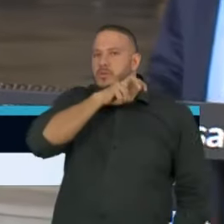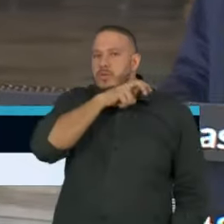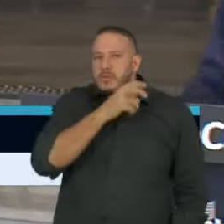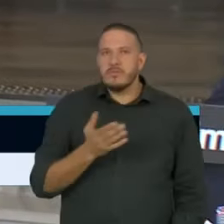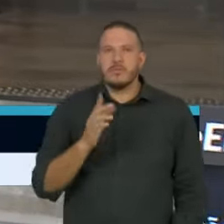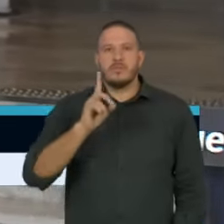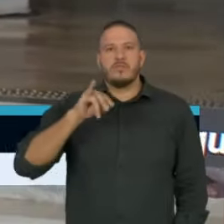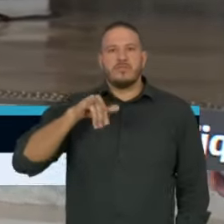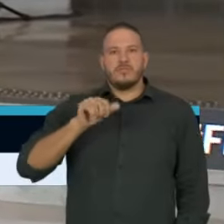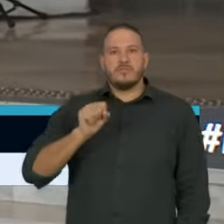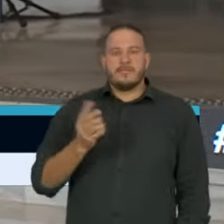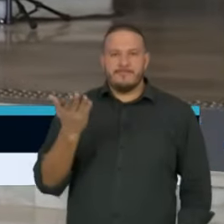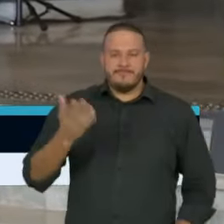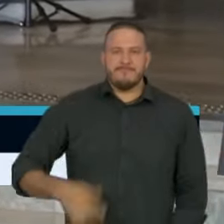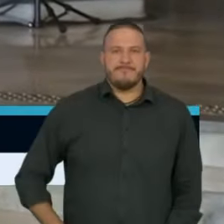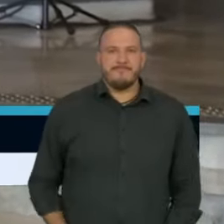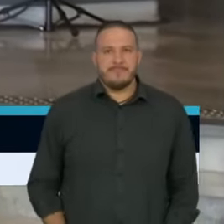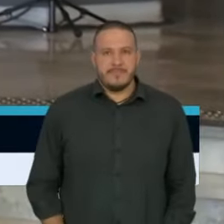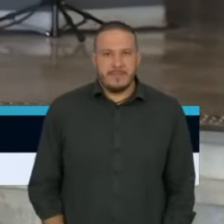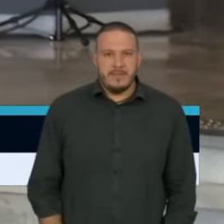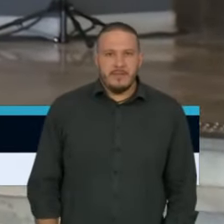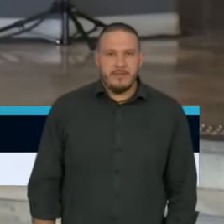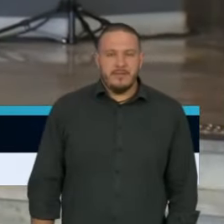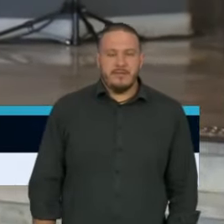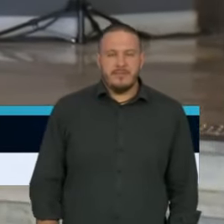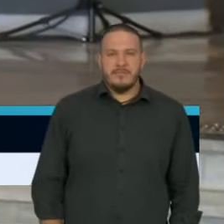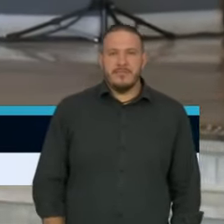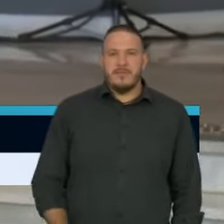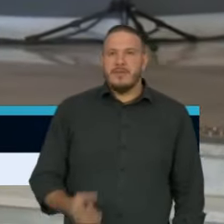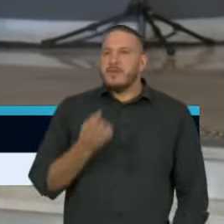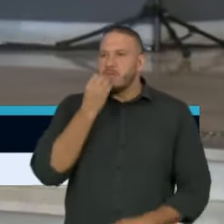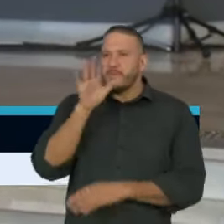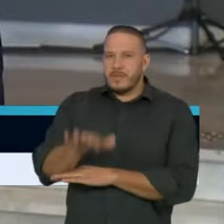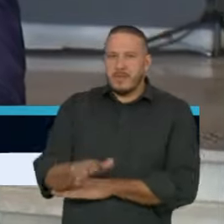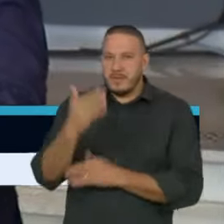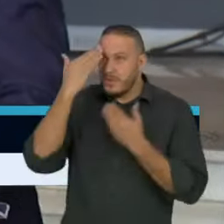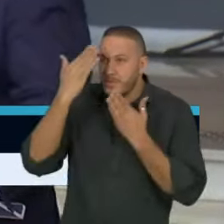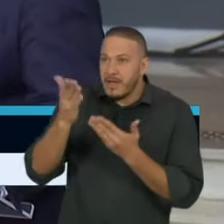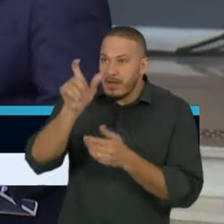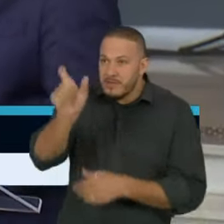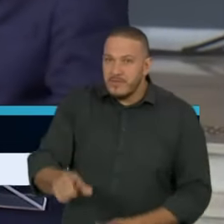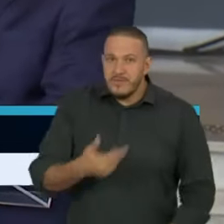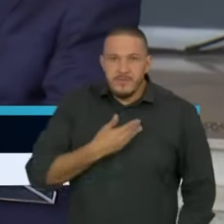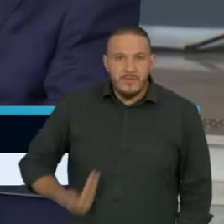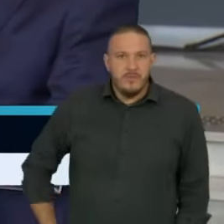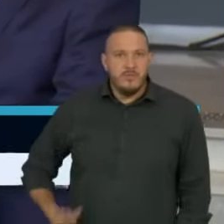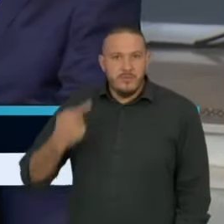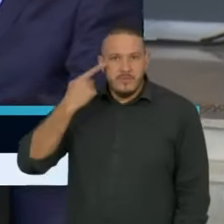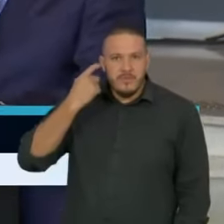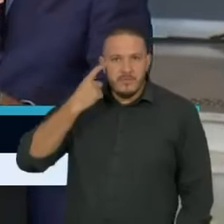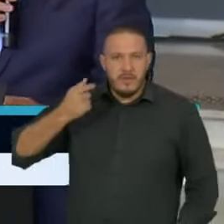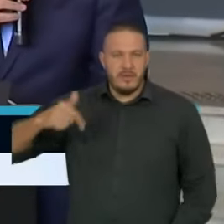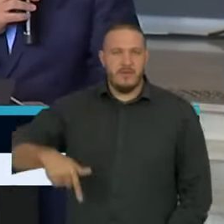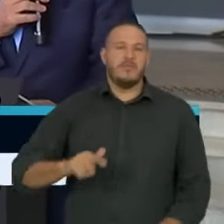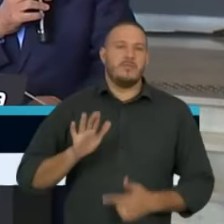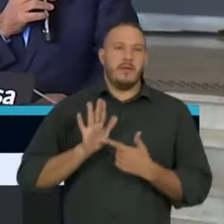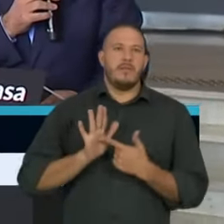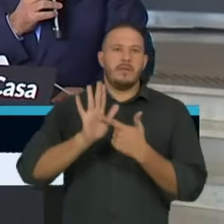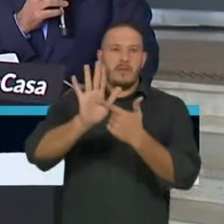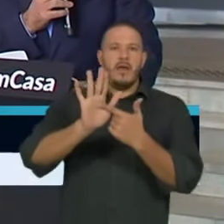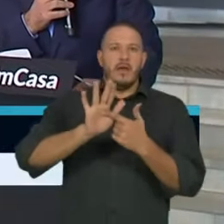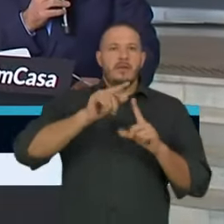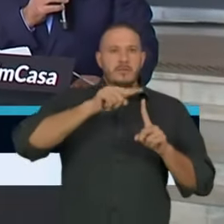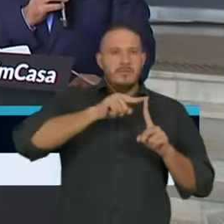Dimas. Boa tarde. Obrigado, governador. Eu vou apresentar aqui um embasamento